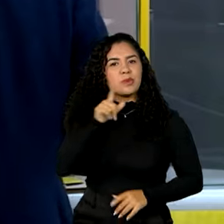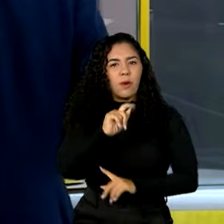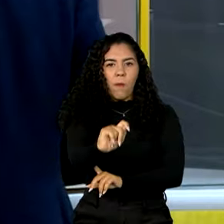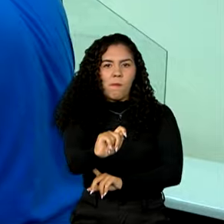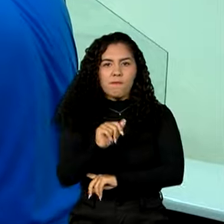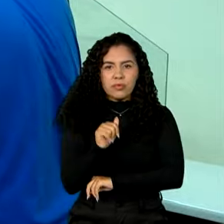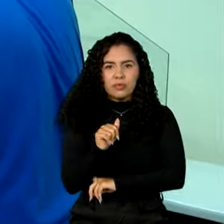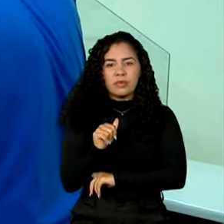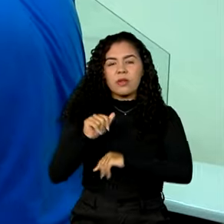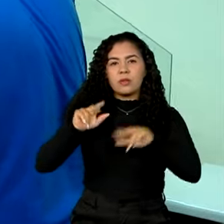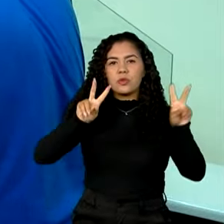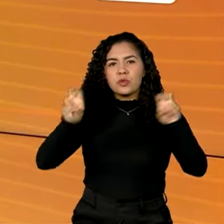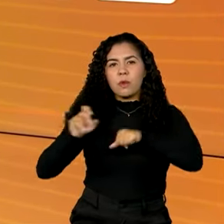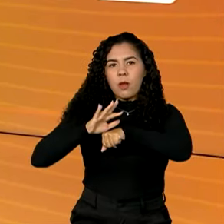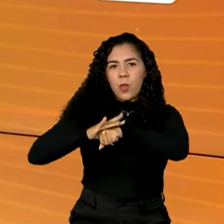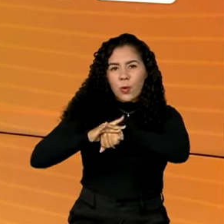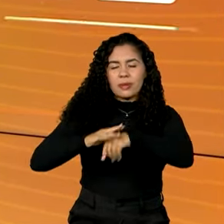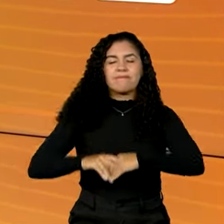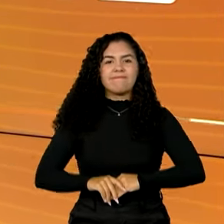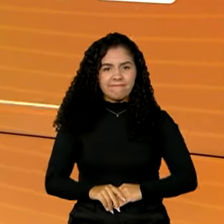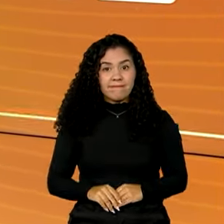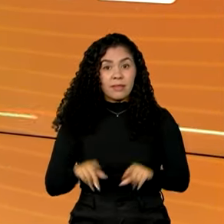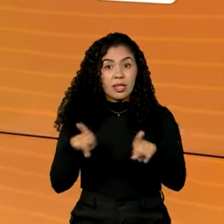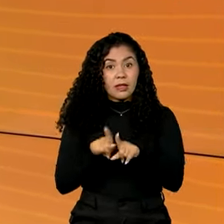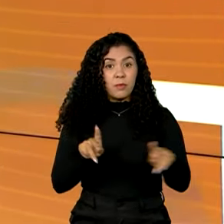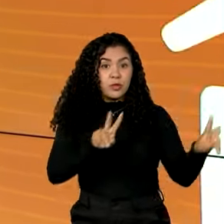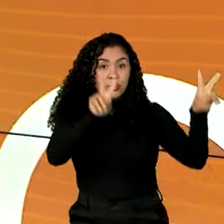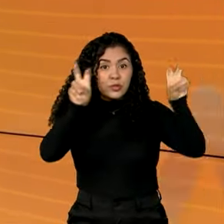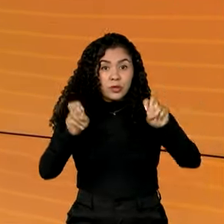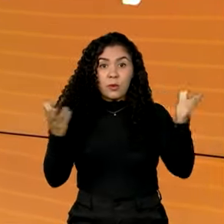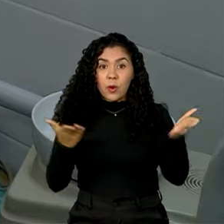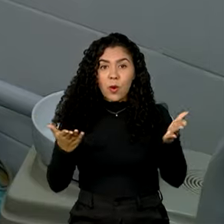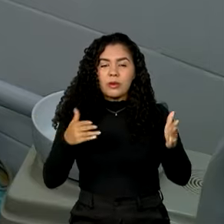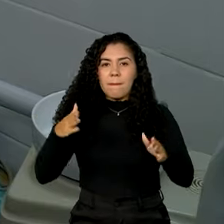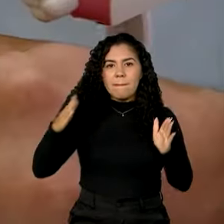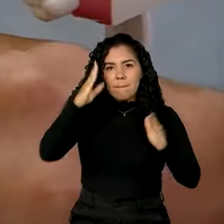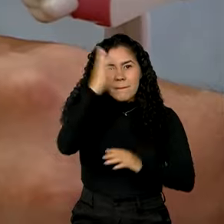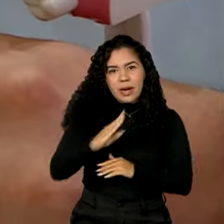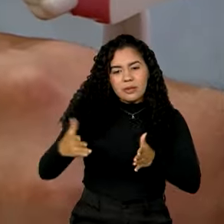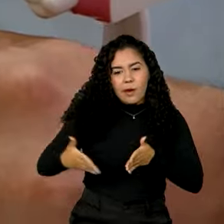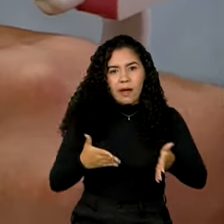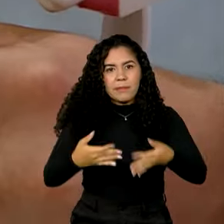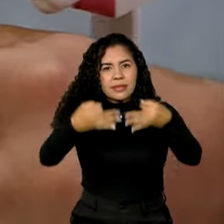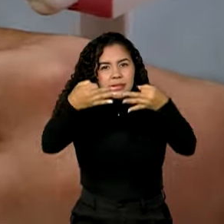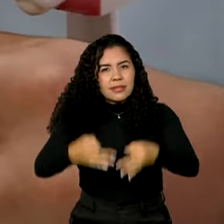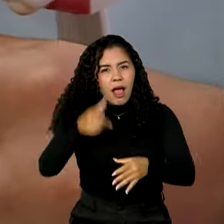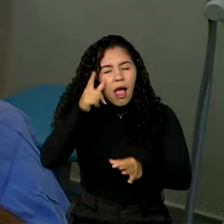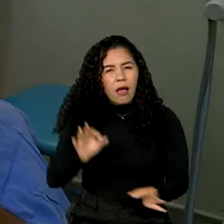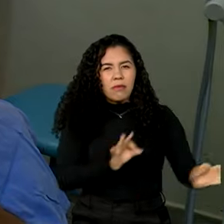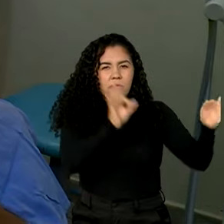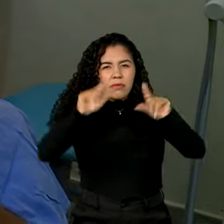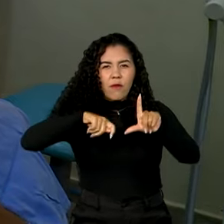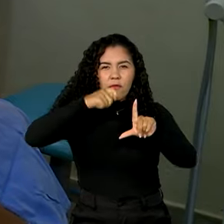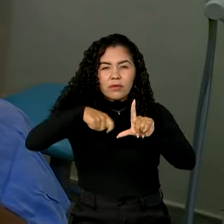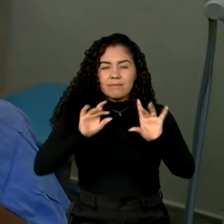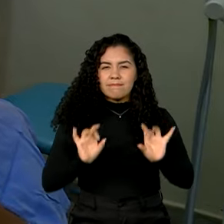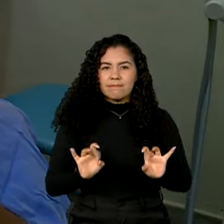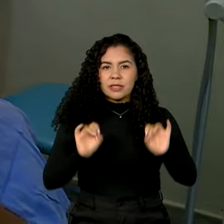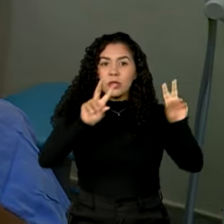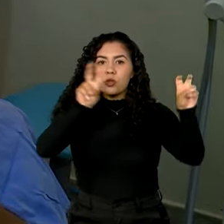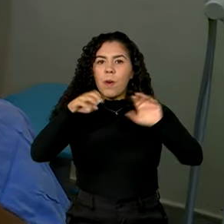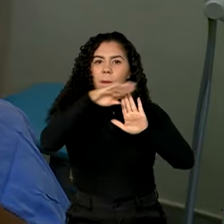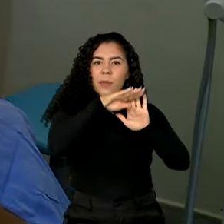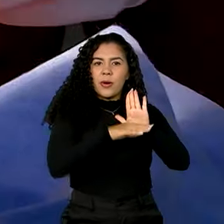o chamado auxílio doença. E hoje tem Brasil no rumo certo. Confira uma reportagem especial sobre o programa